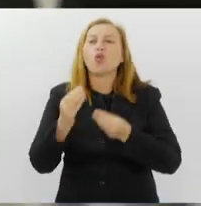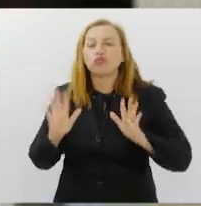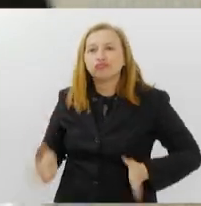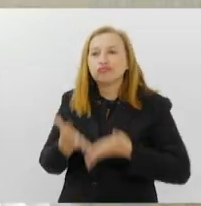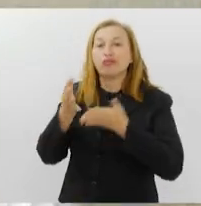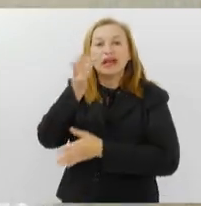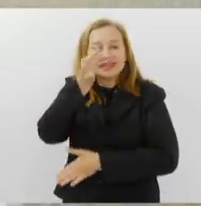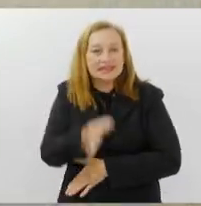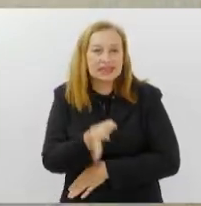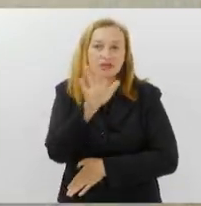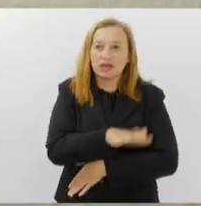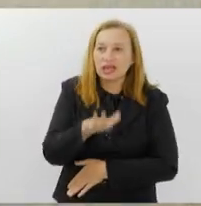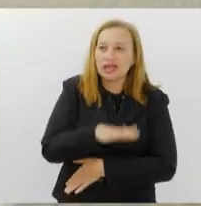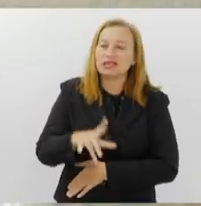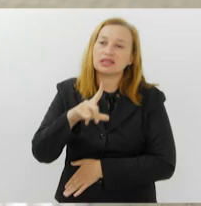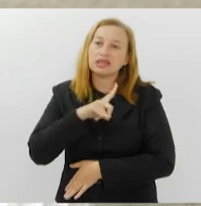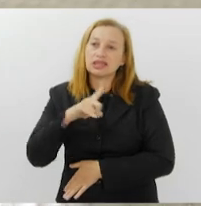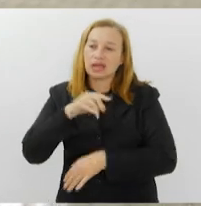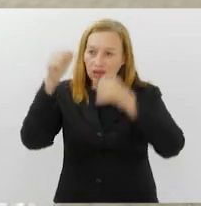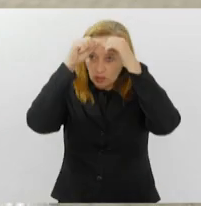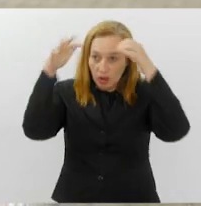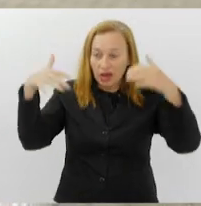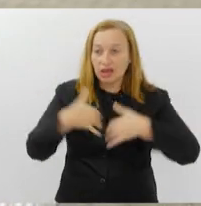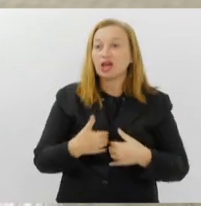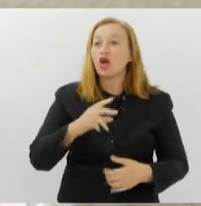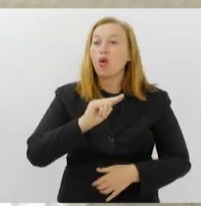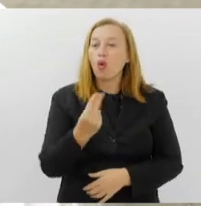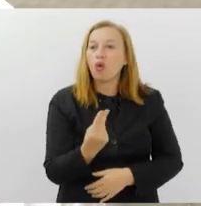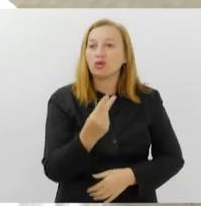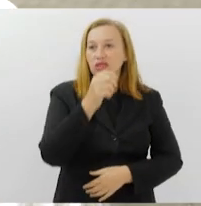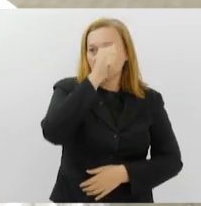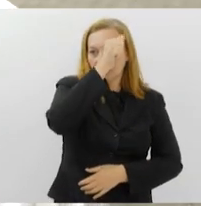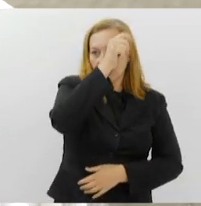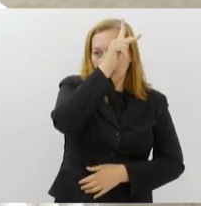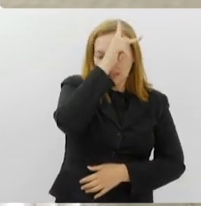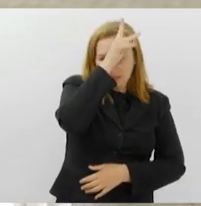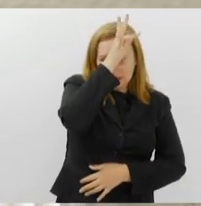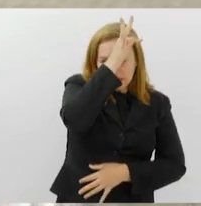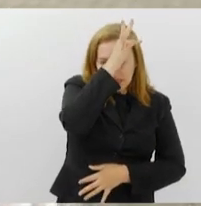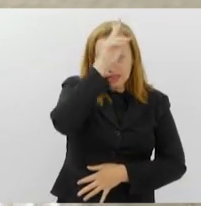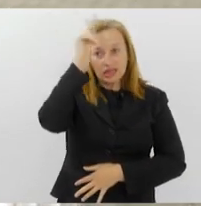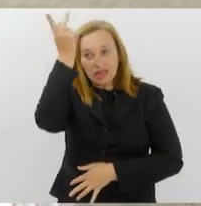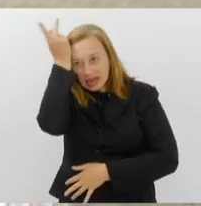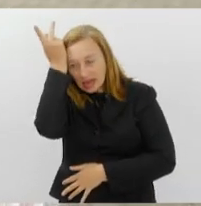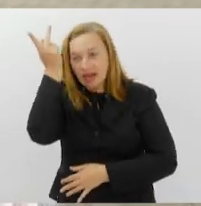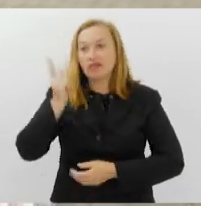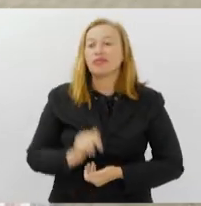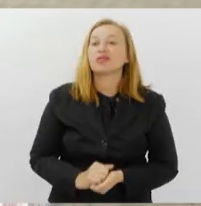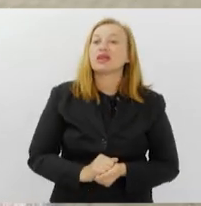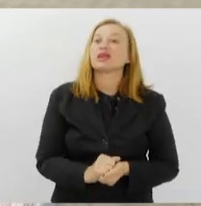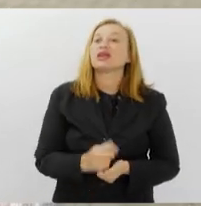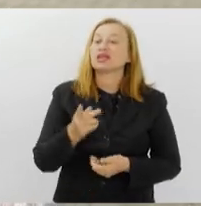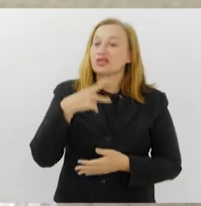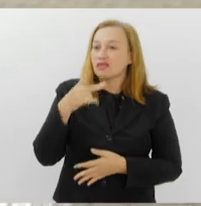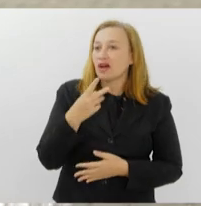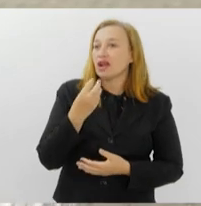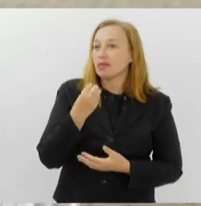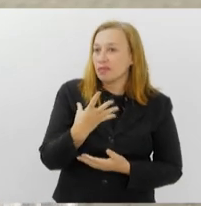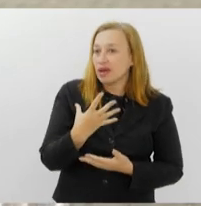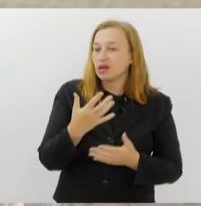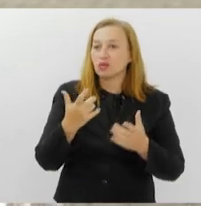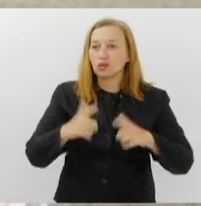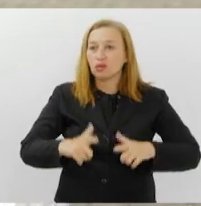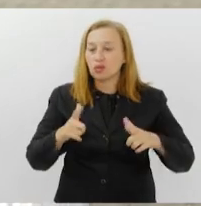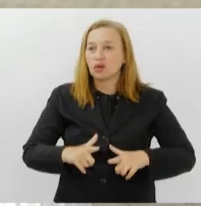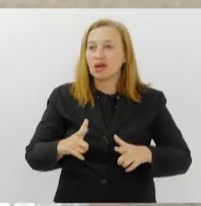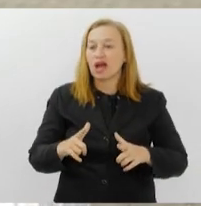forma correta uma criança que tem o autismo e tem o TDAH? A gente fala bem de um ambiente bem rico, com